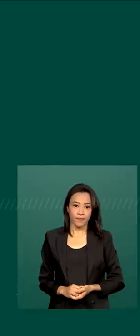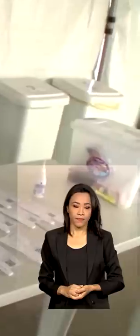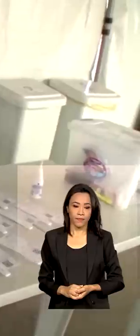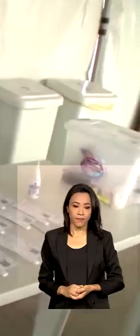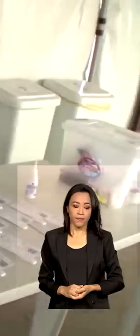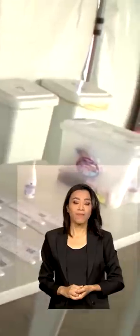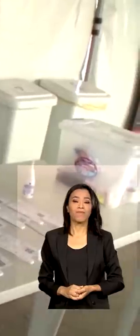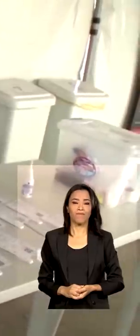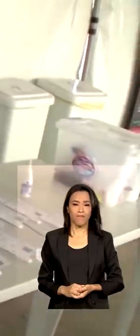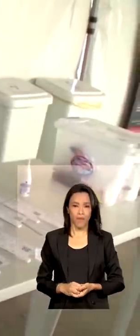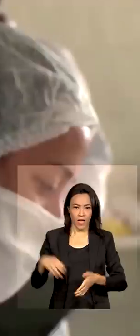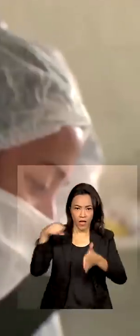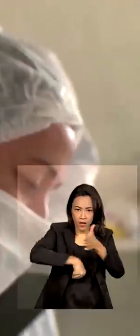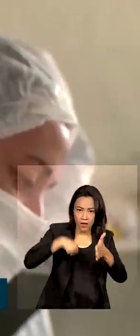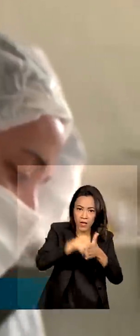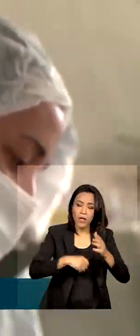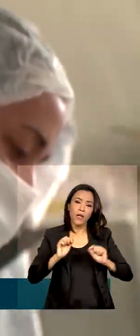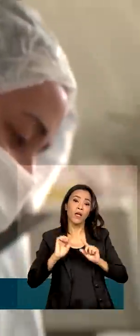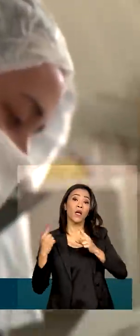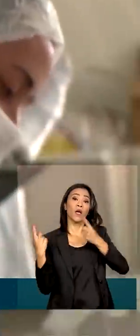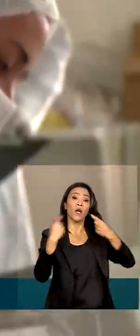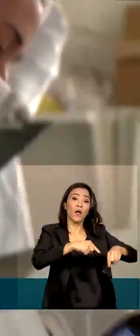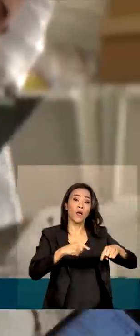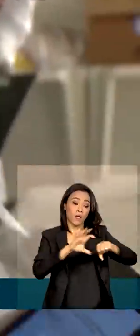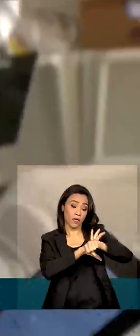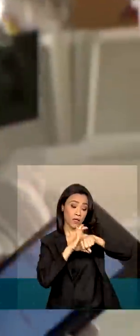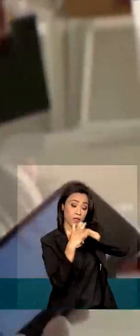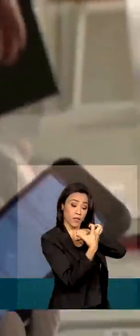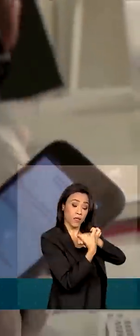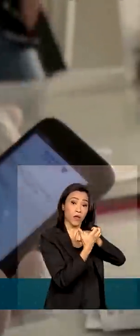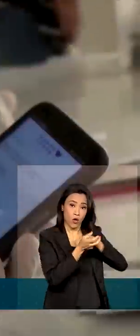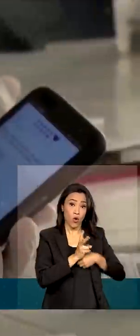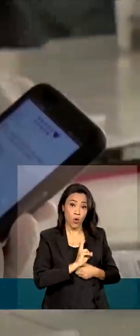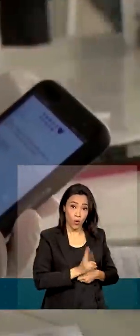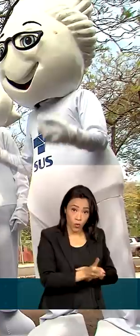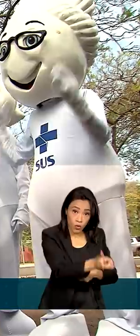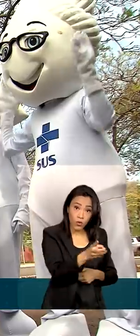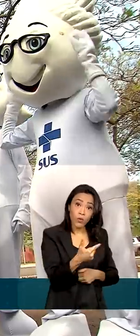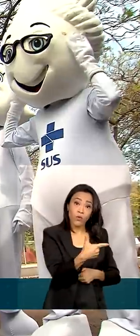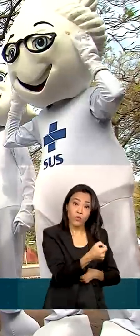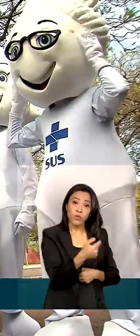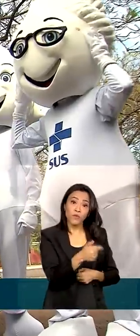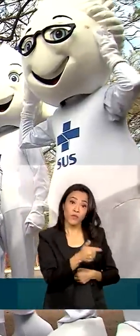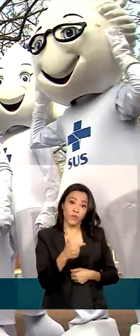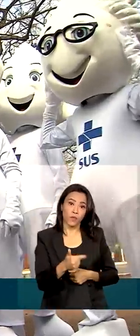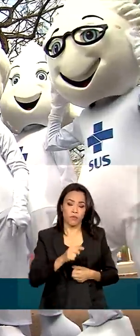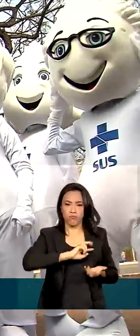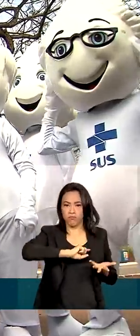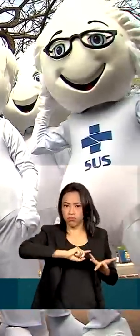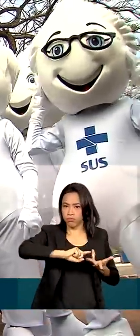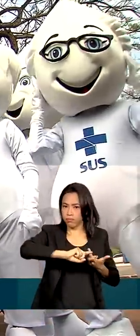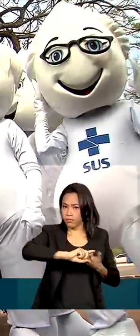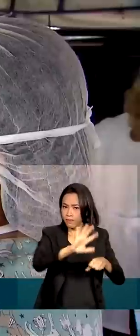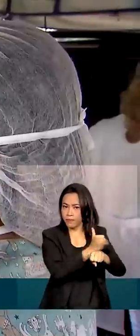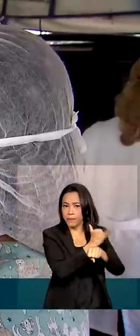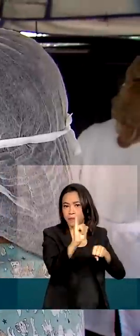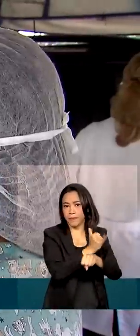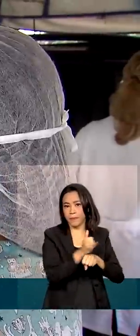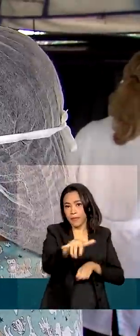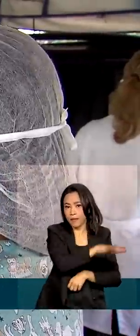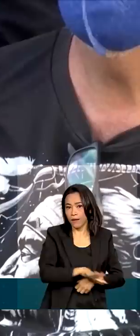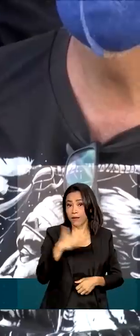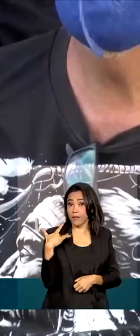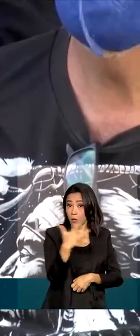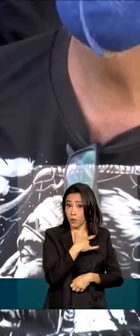A luta contra a pandemia de Covid-19 continuou em 2022, com diversas ações na saúde pública. O